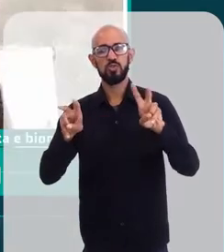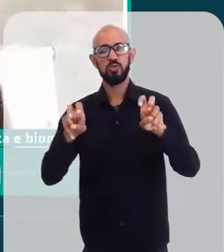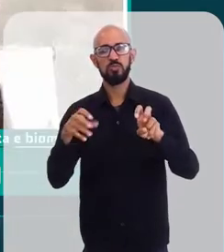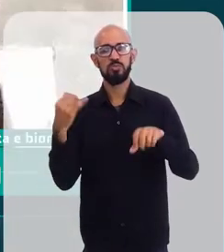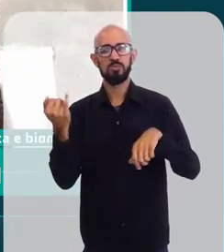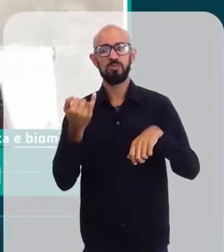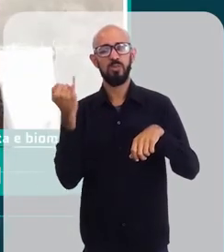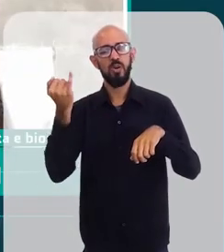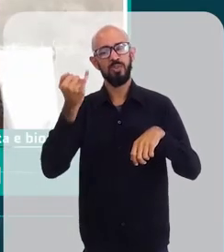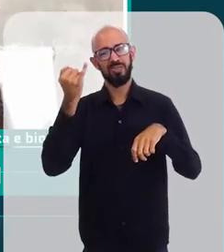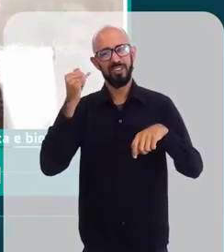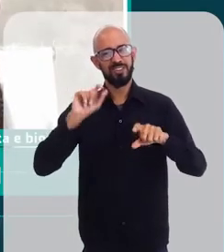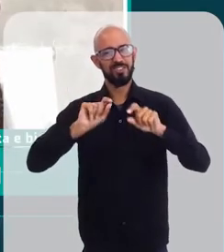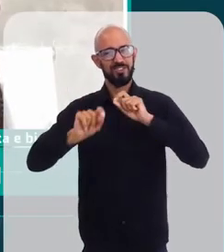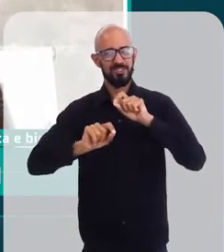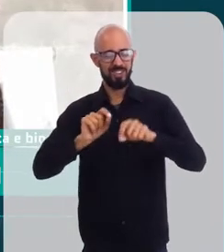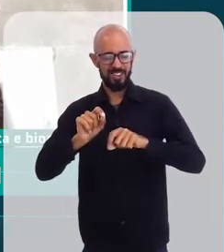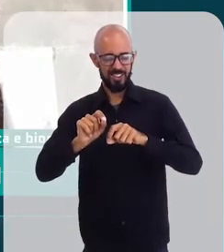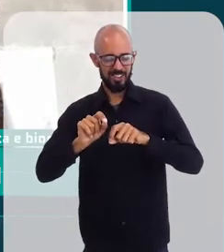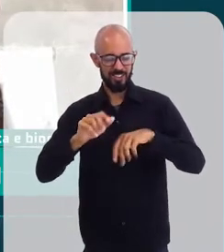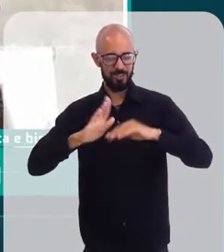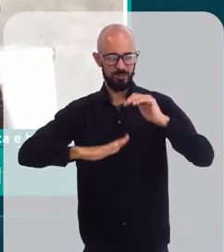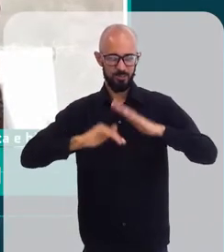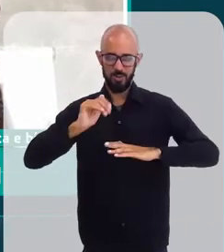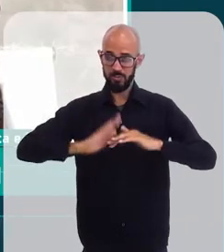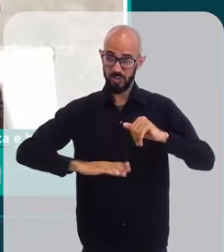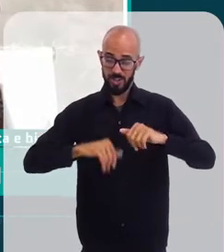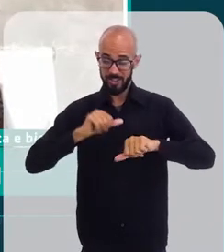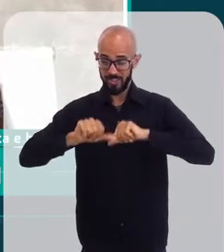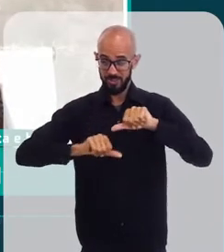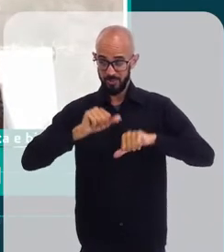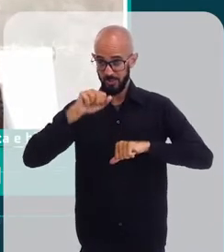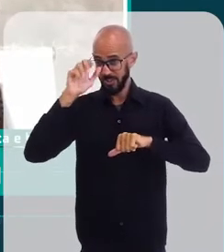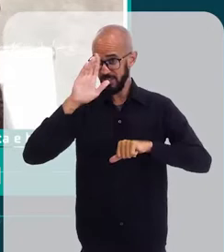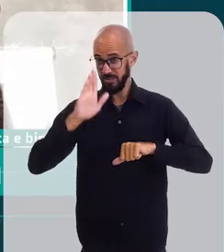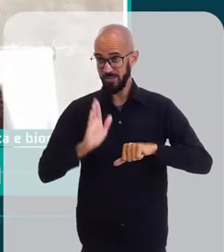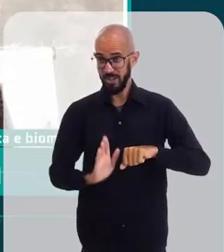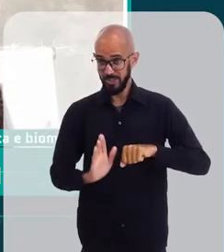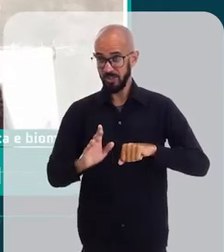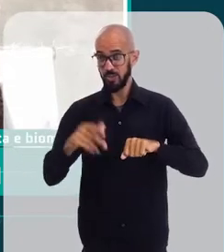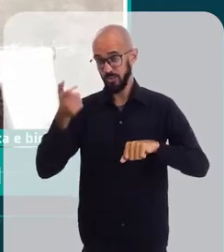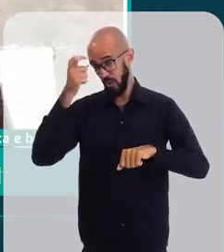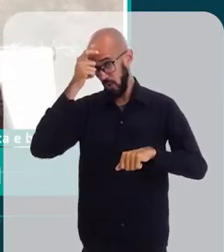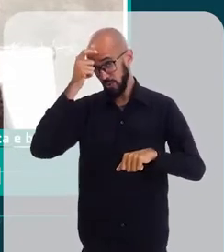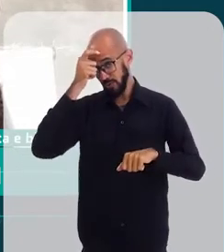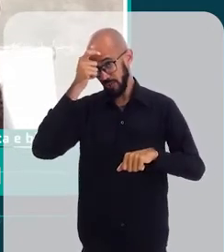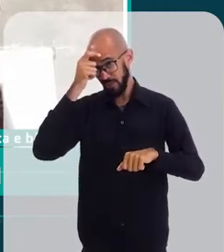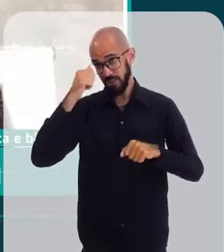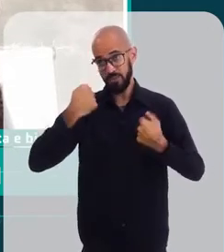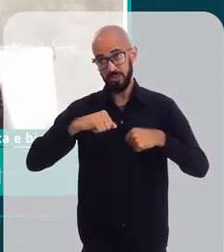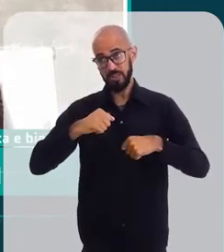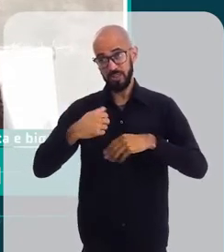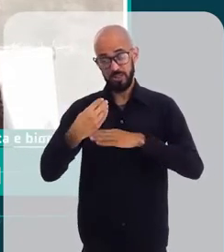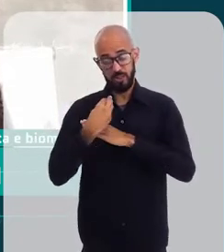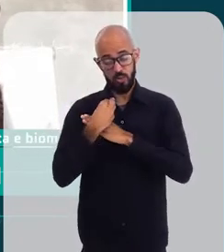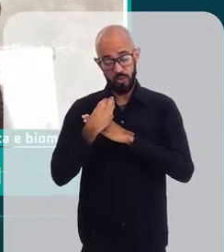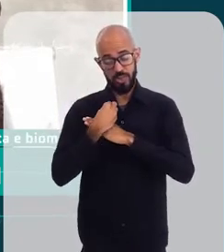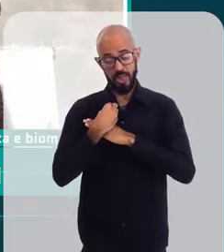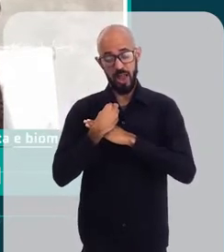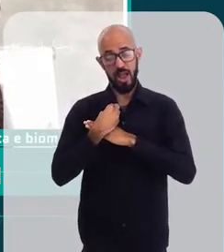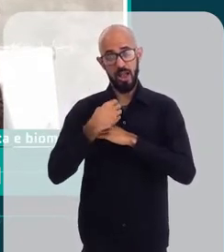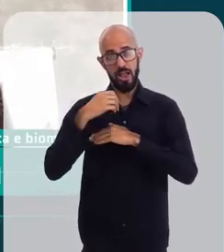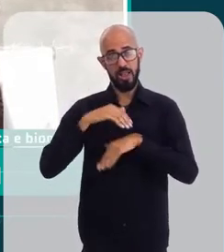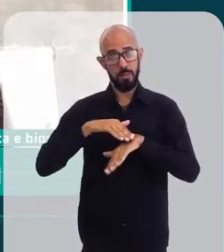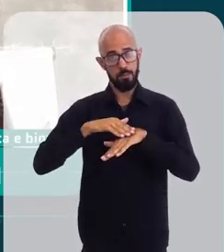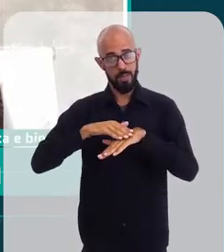a importância dos profissionais, da mudança que a gente teve no Brasil hoje, da conscientização de que se tem que cuidar da